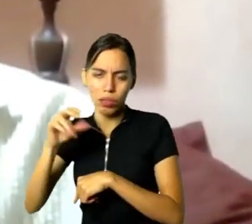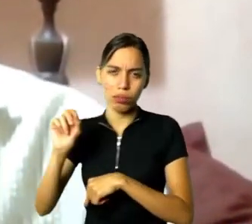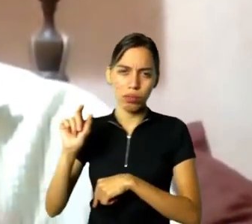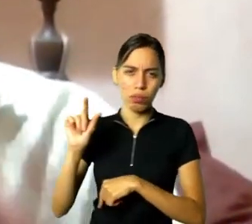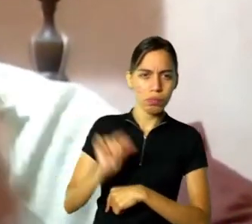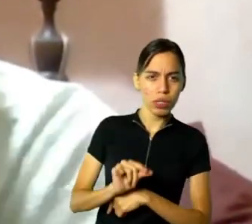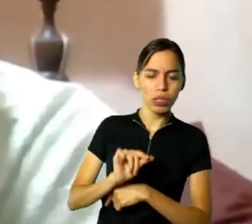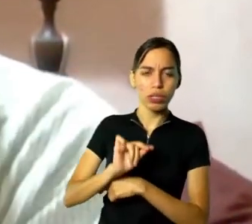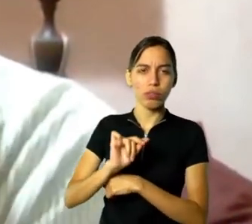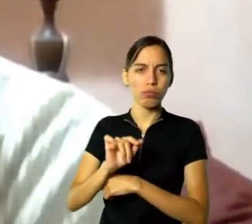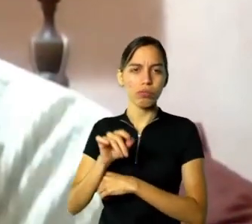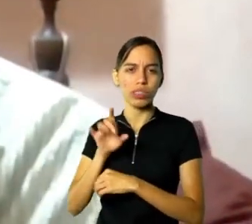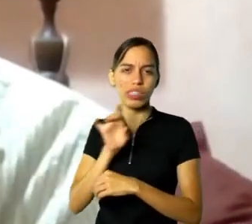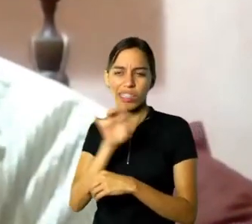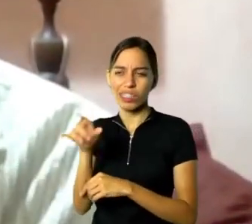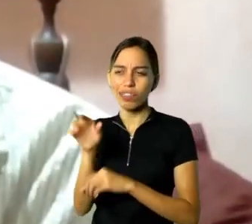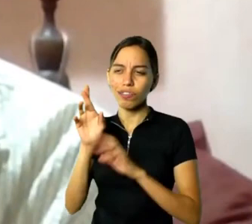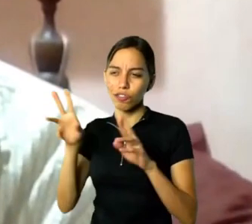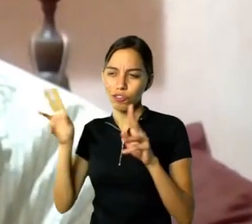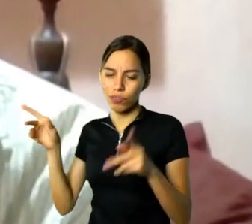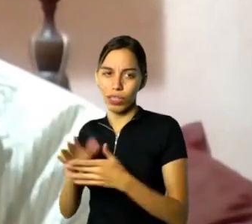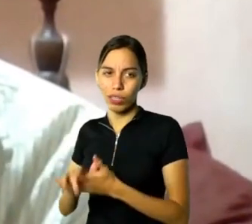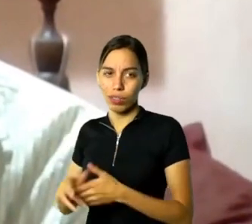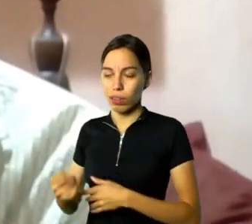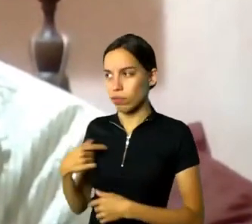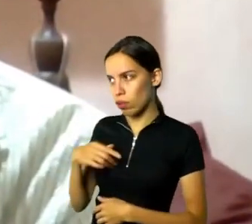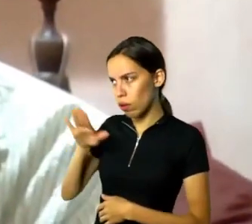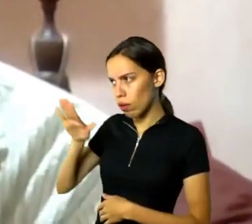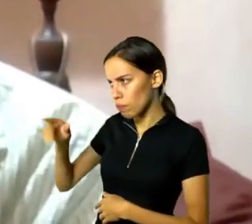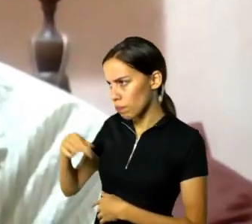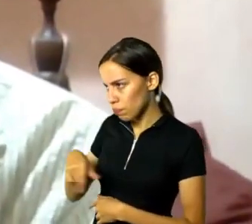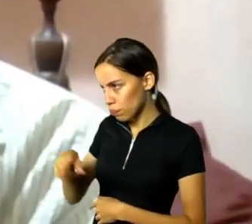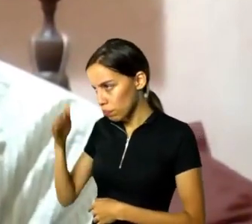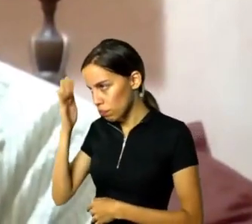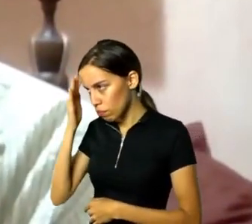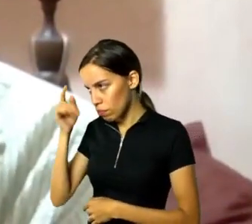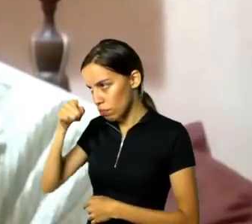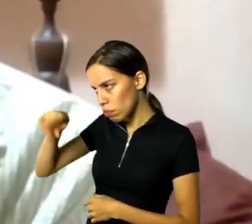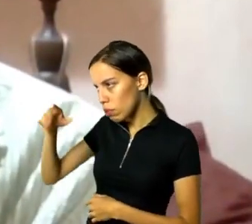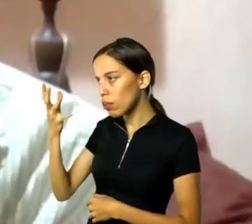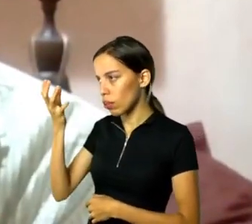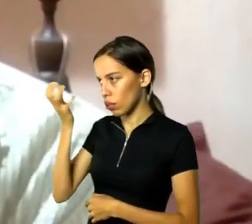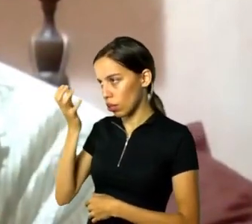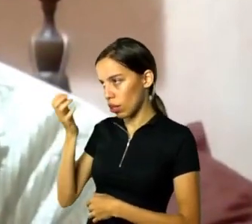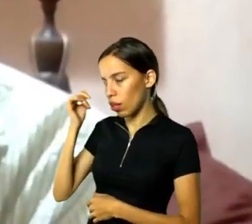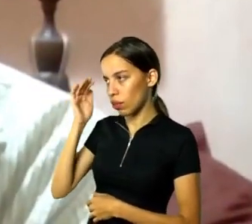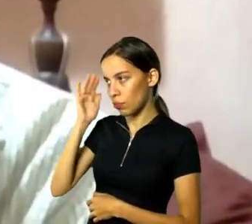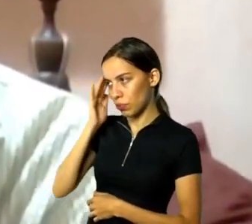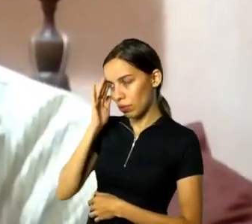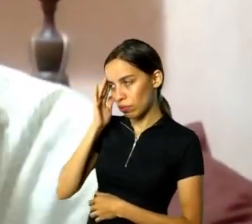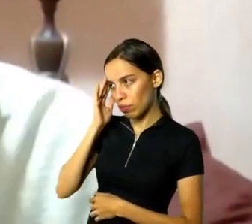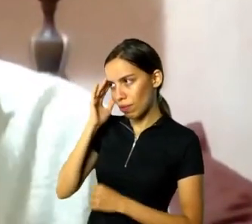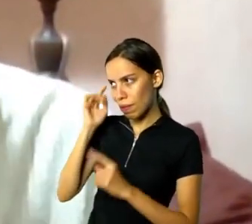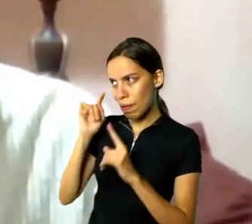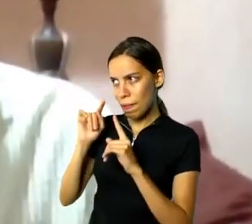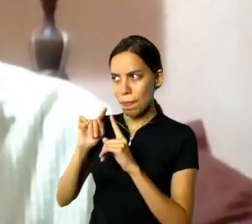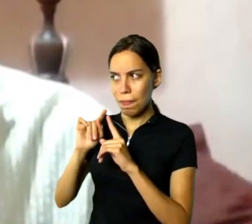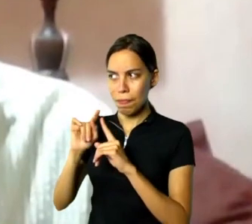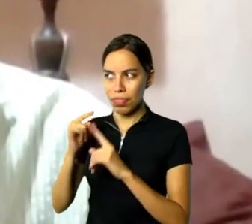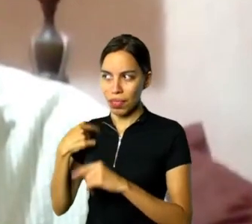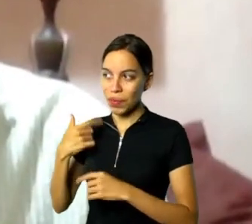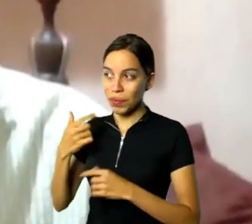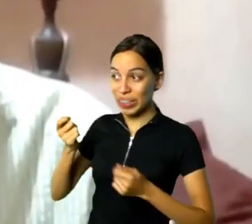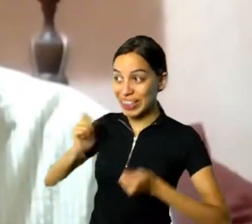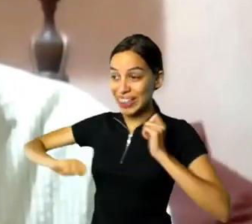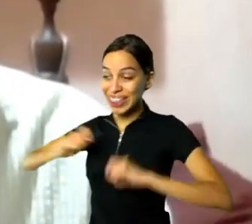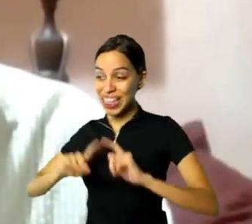editora, quando eles me chamaram e falei, olha, eu entendi o que vocês querem, já fiquei muito animado, só que o meu livro vai ter três